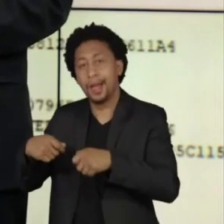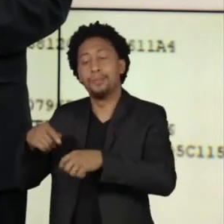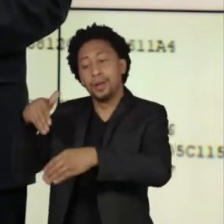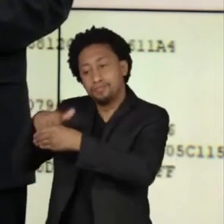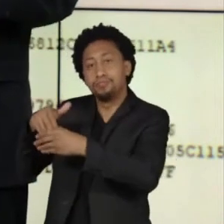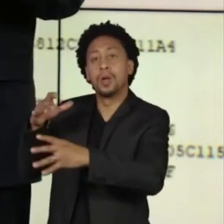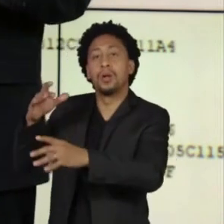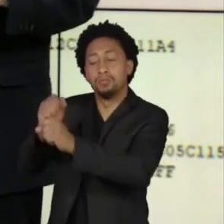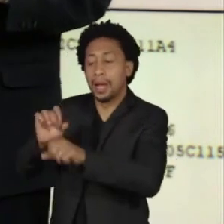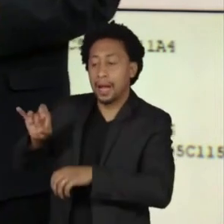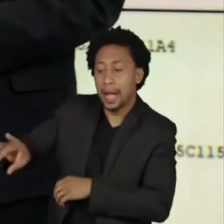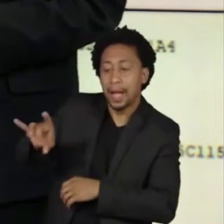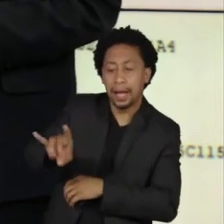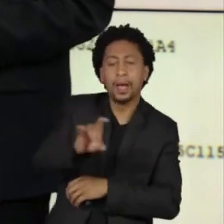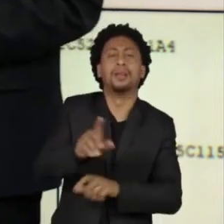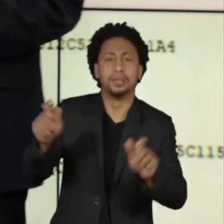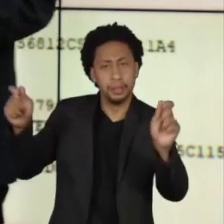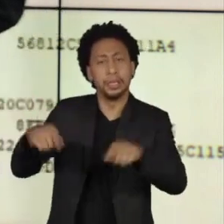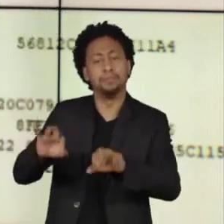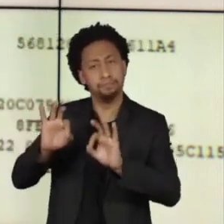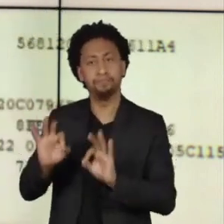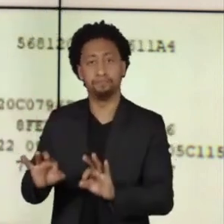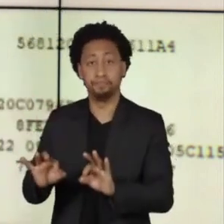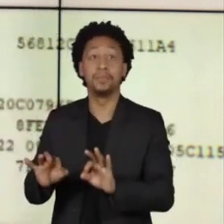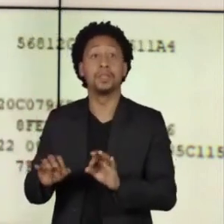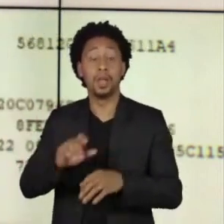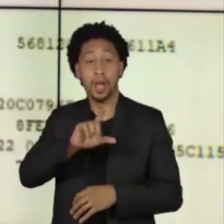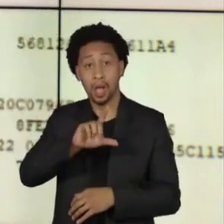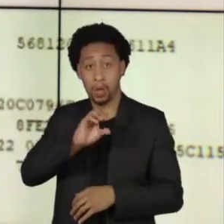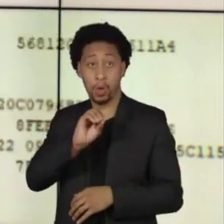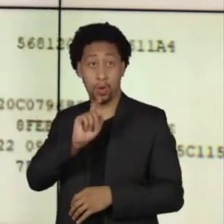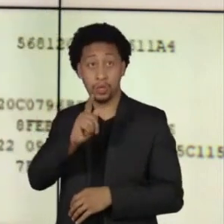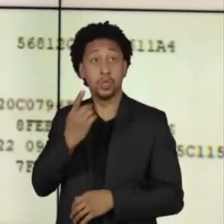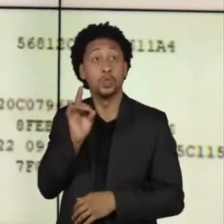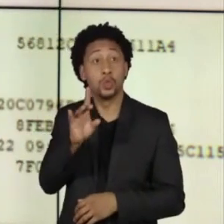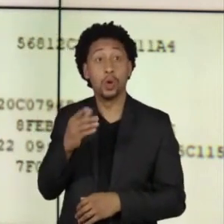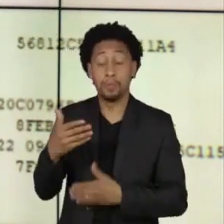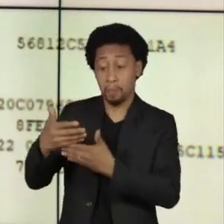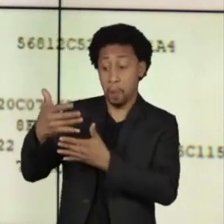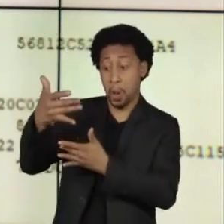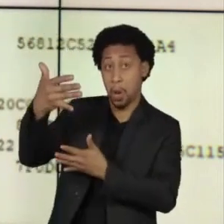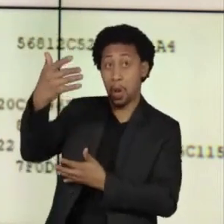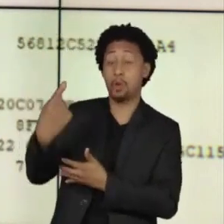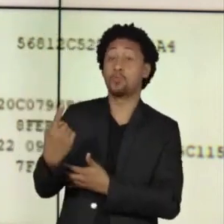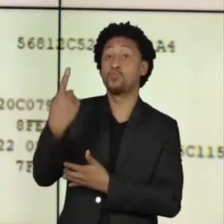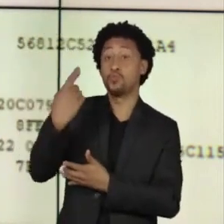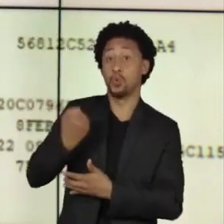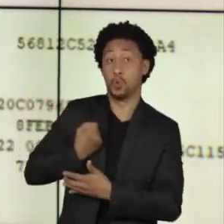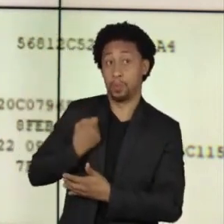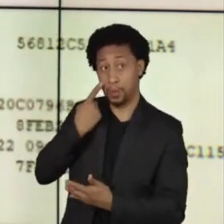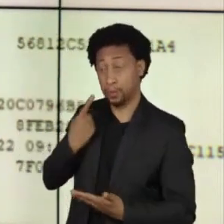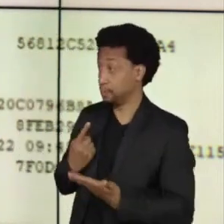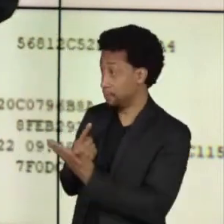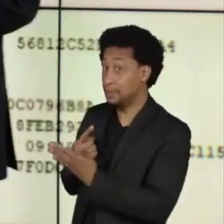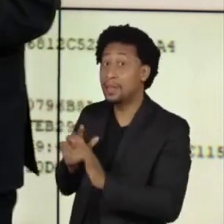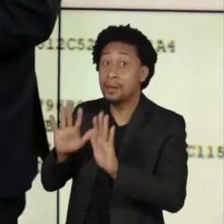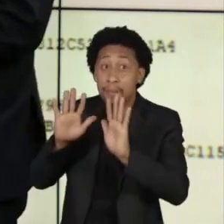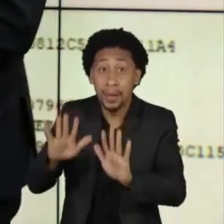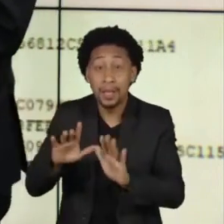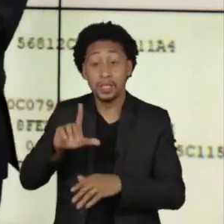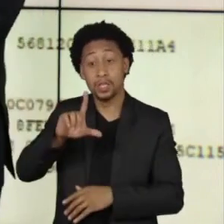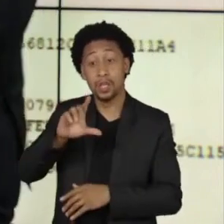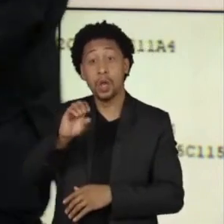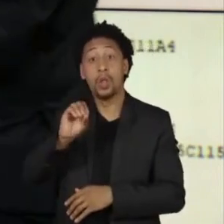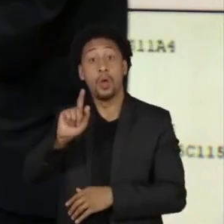de cada urna. O PL considera como sendo log apenas este número, quando, na verdade, log